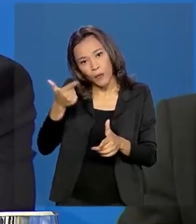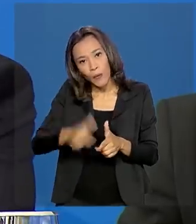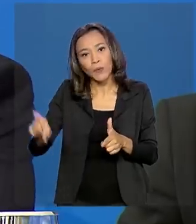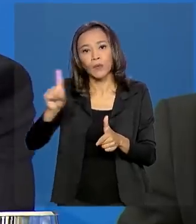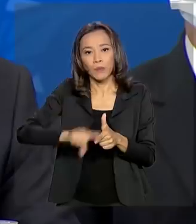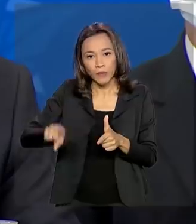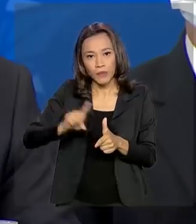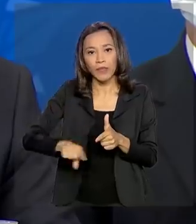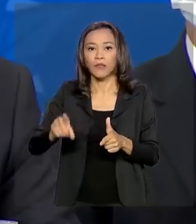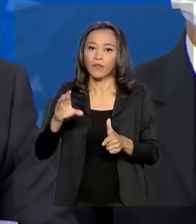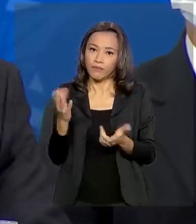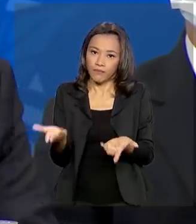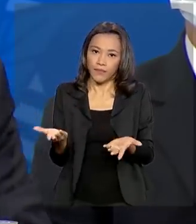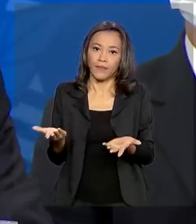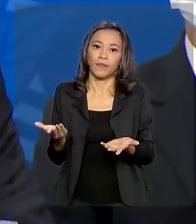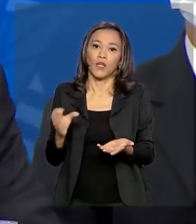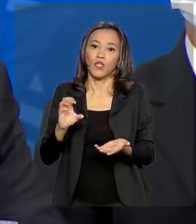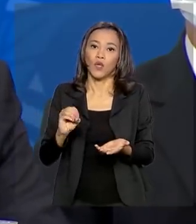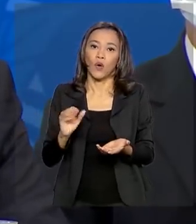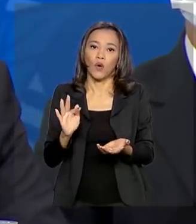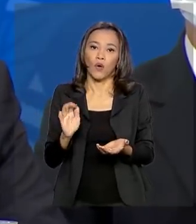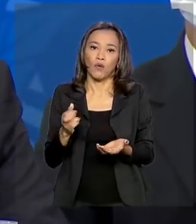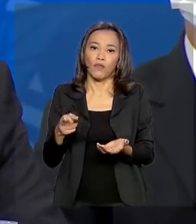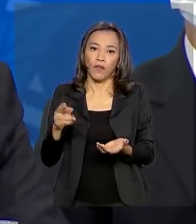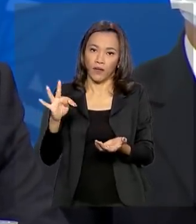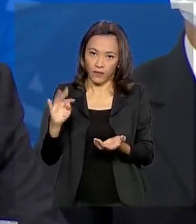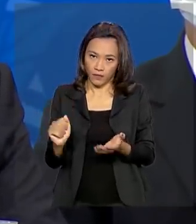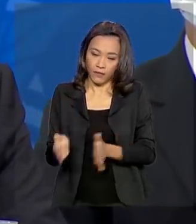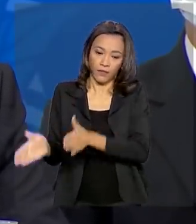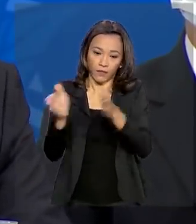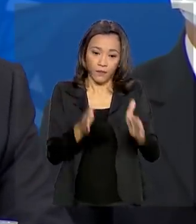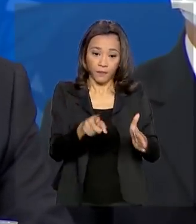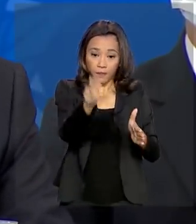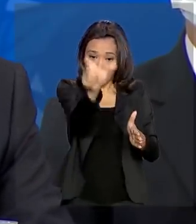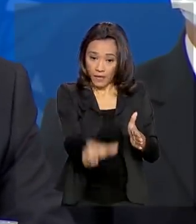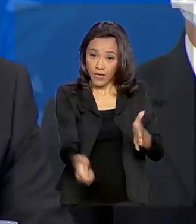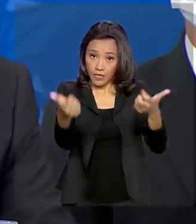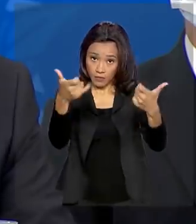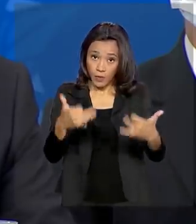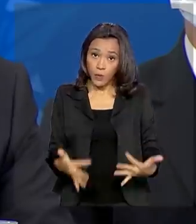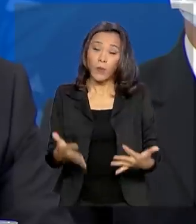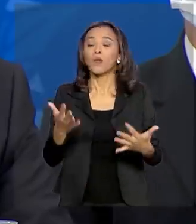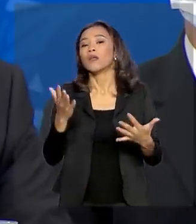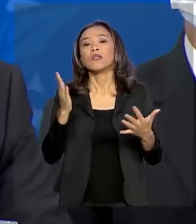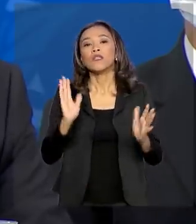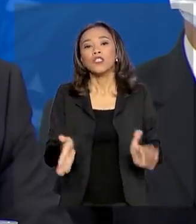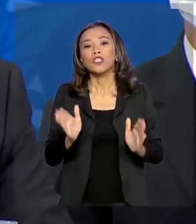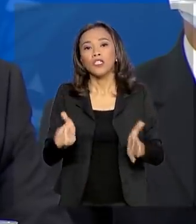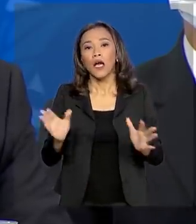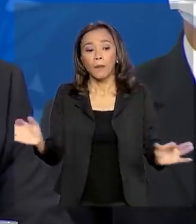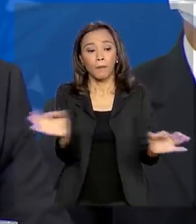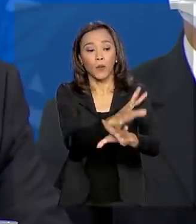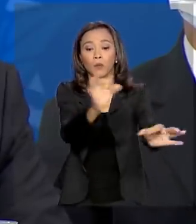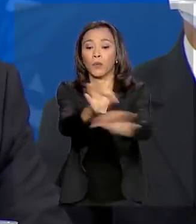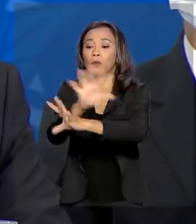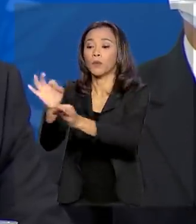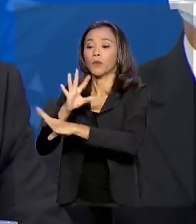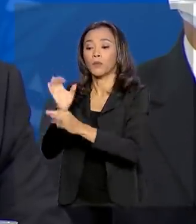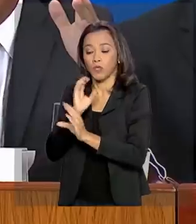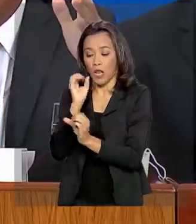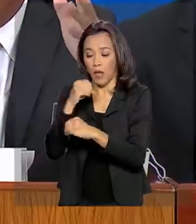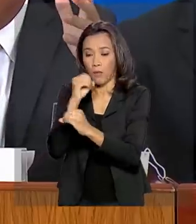impacto em tarifa. No Palácio, o Ministério da Saúde informou que concluiu a capacitação dos laboratórios centrais dos